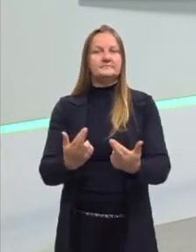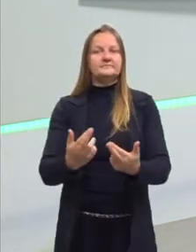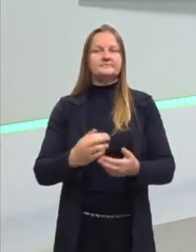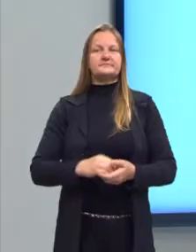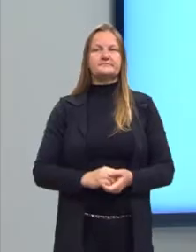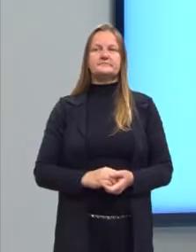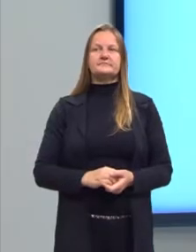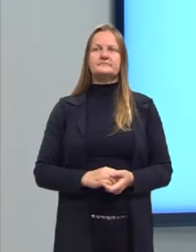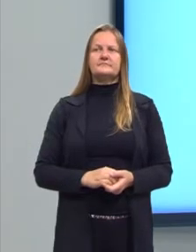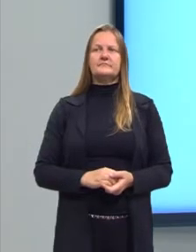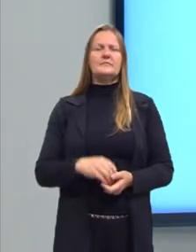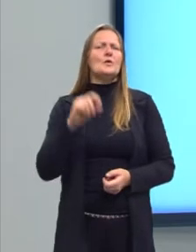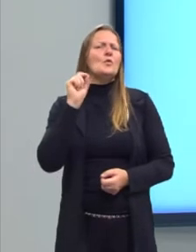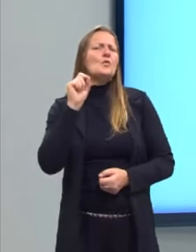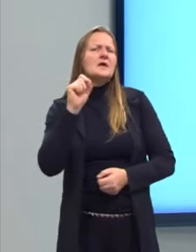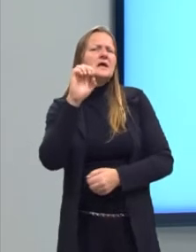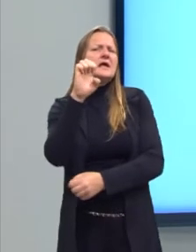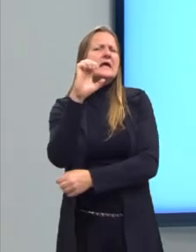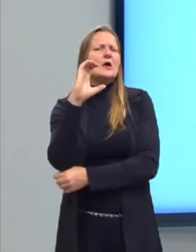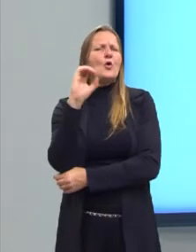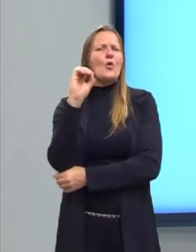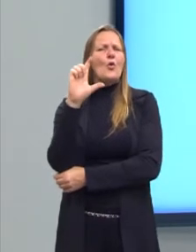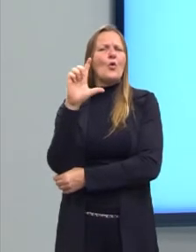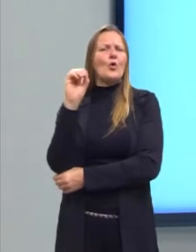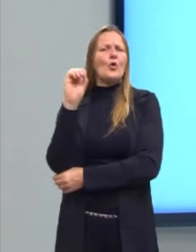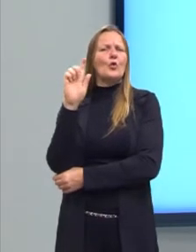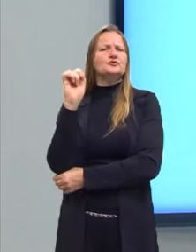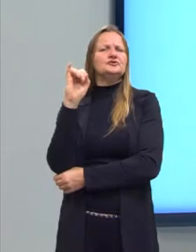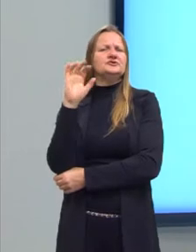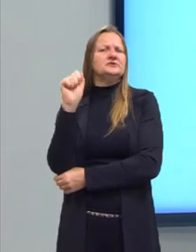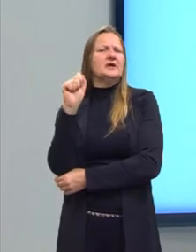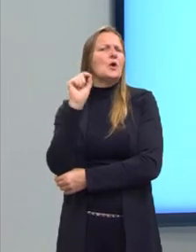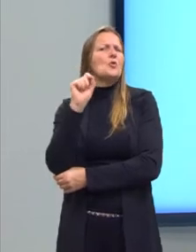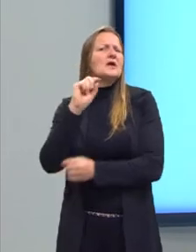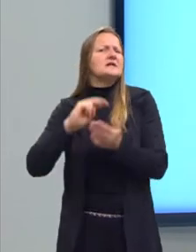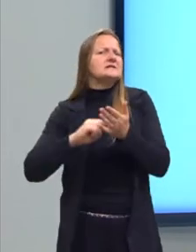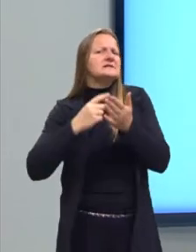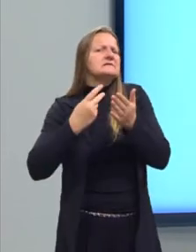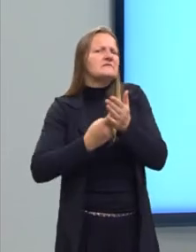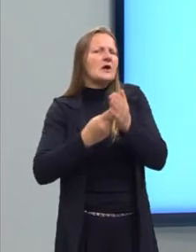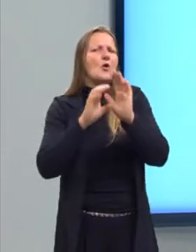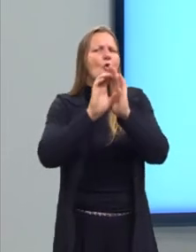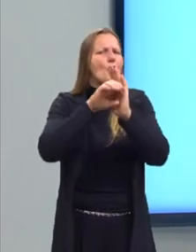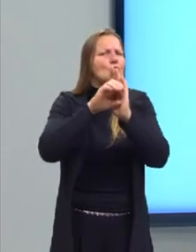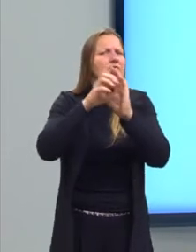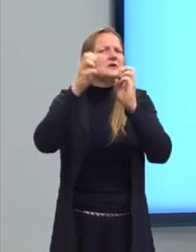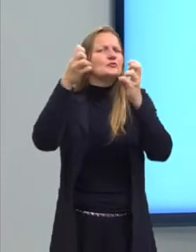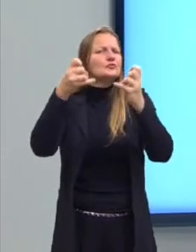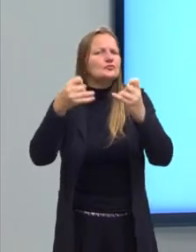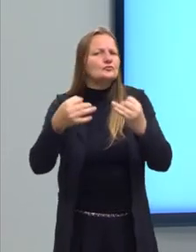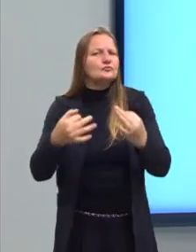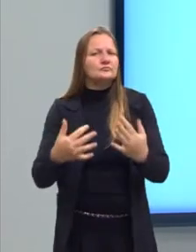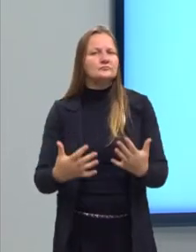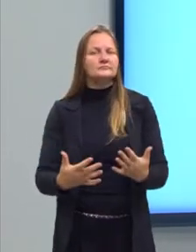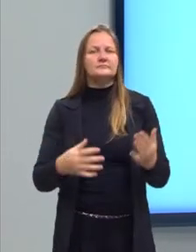Então, o que seria Ecologia? Vamos dar uma contextualizada no que significa Ecologia.